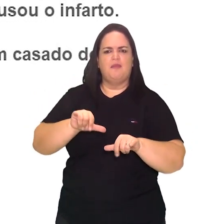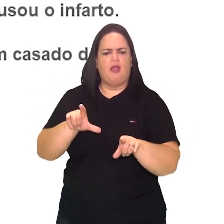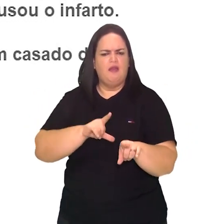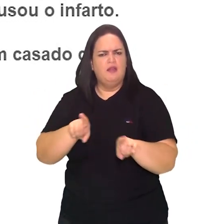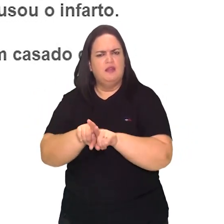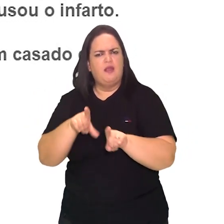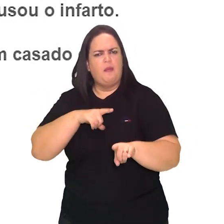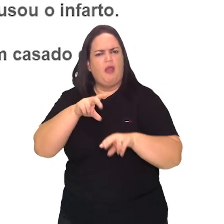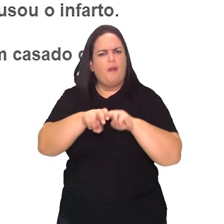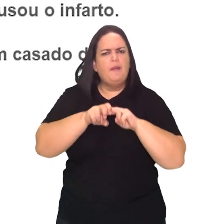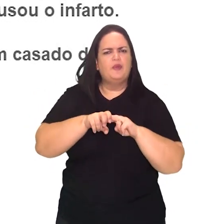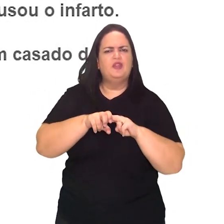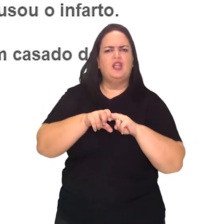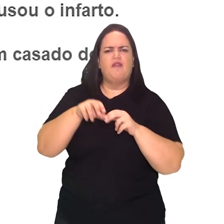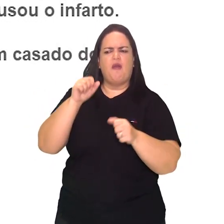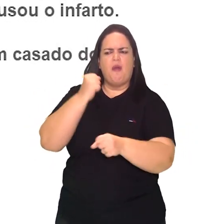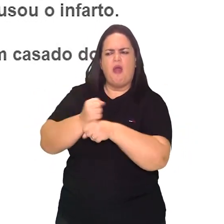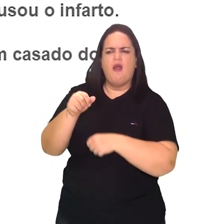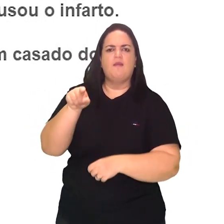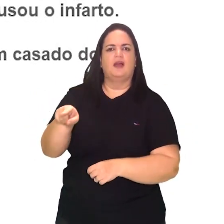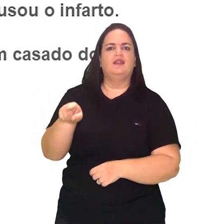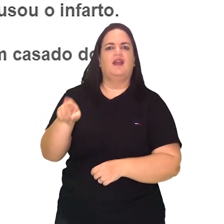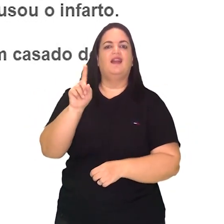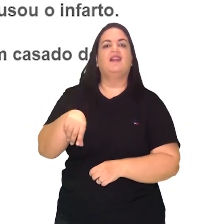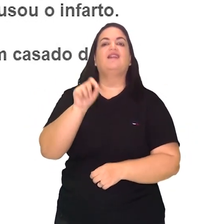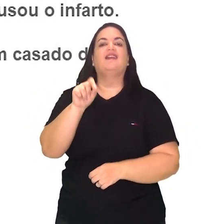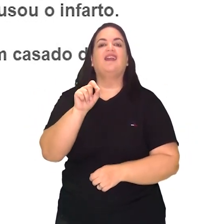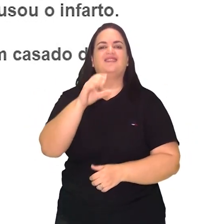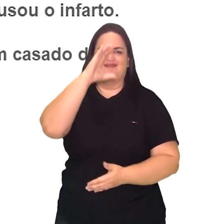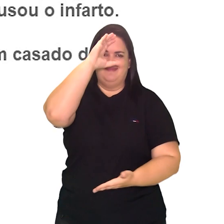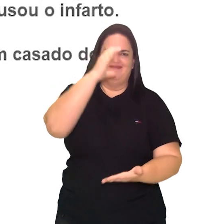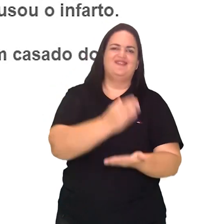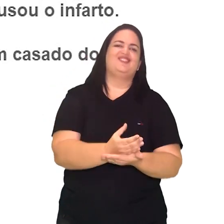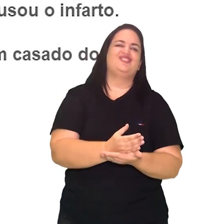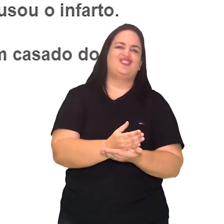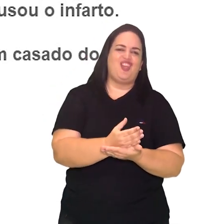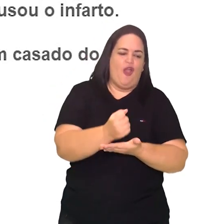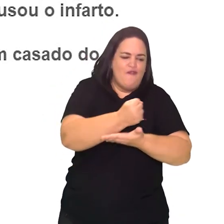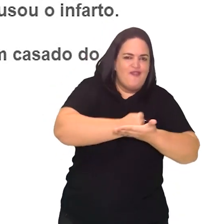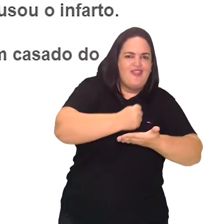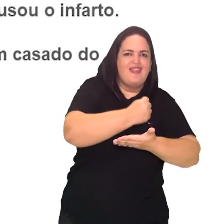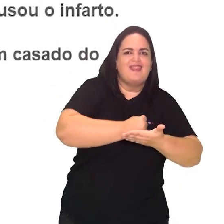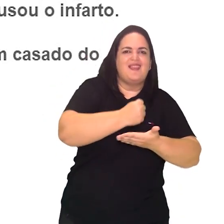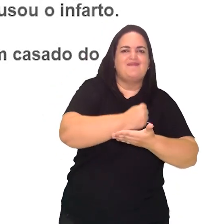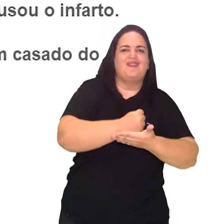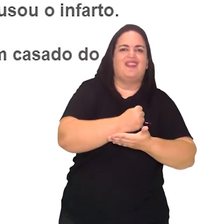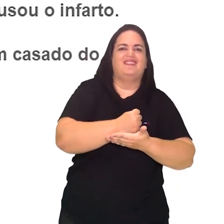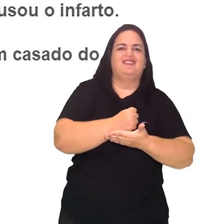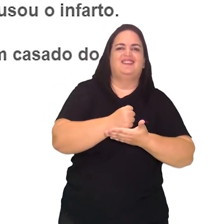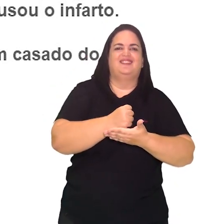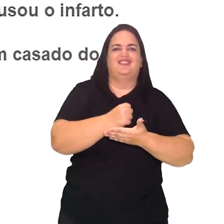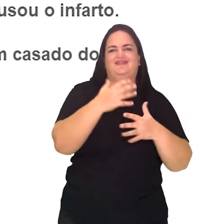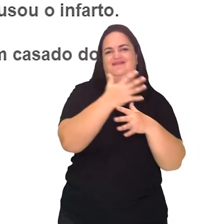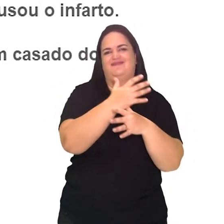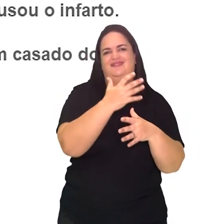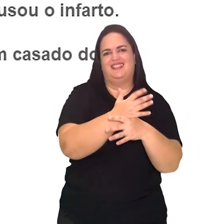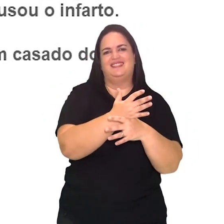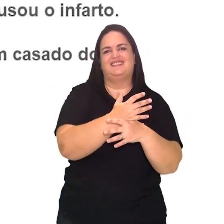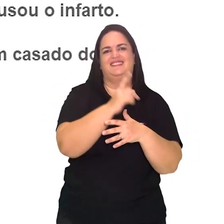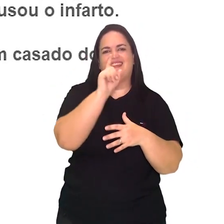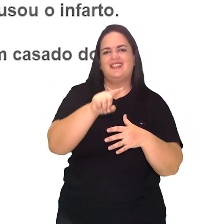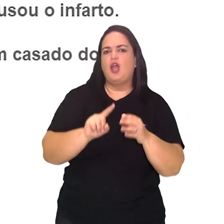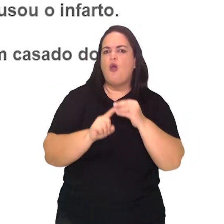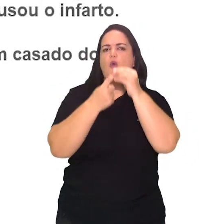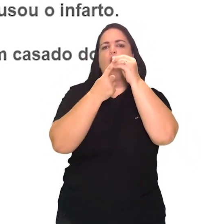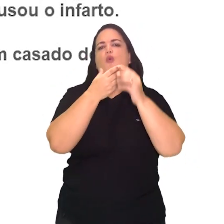se livrar dessa mulher, era o chefe do laboratório da universidade, o único homem casado do departamento e que,